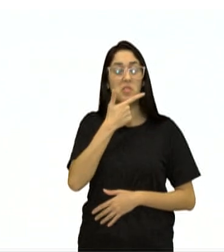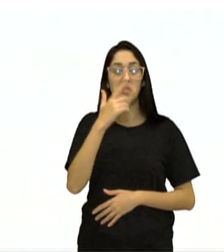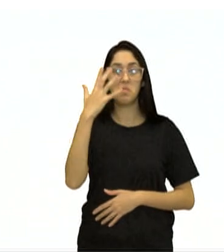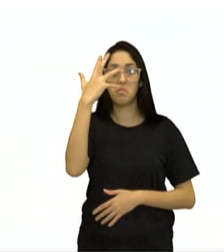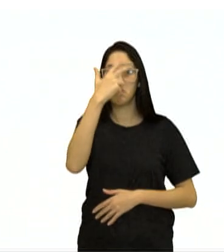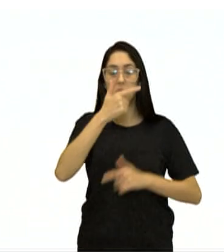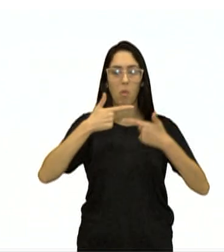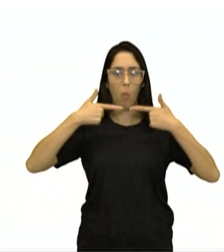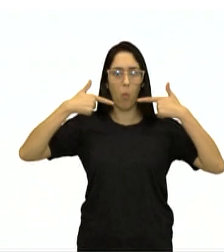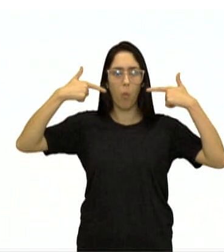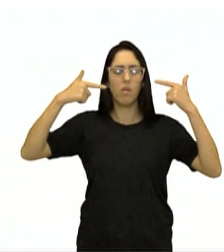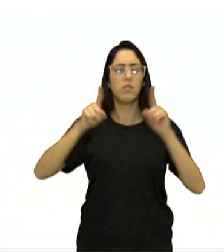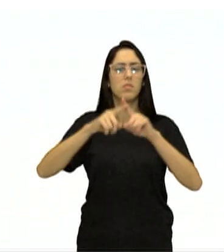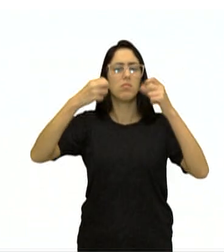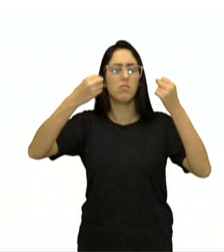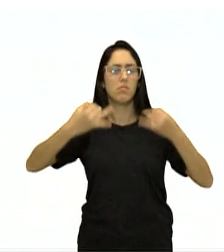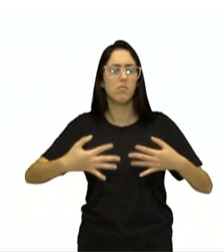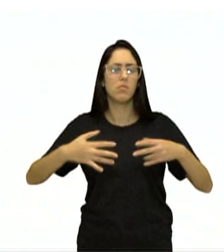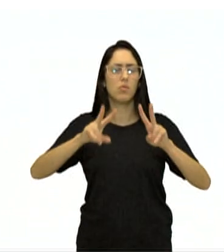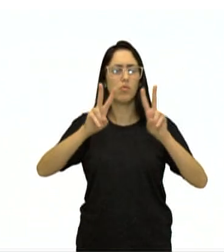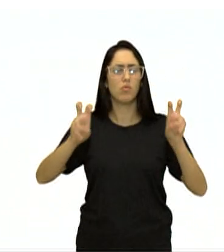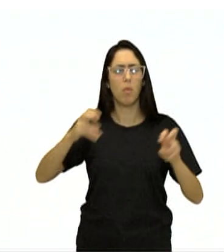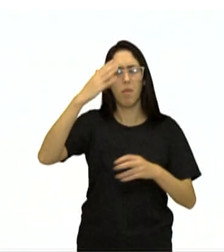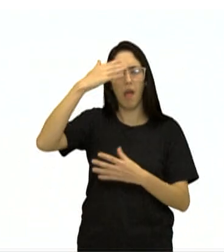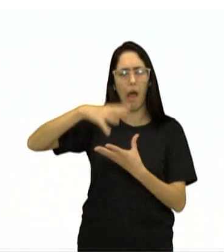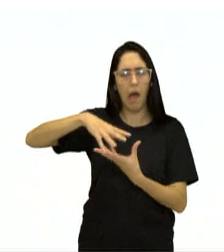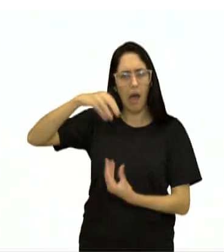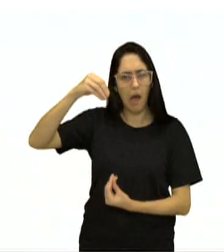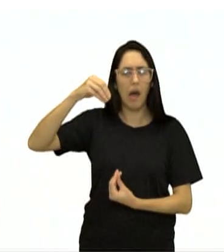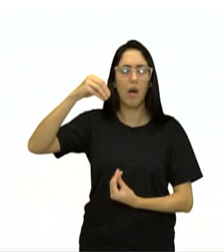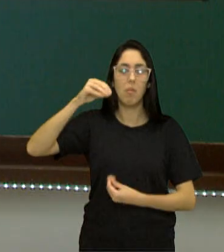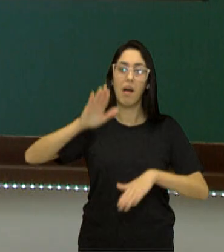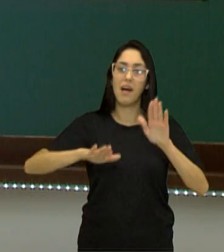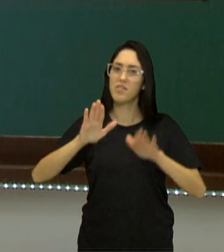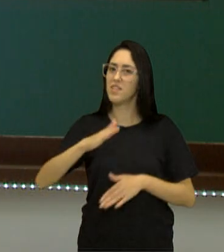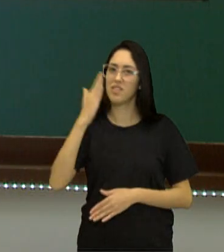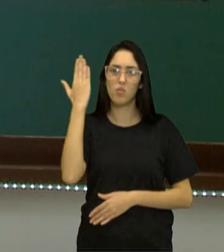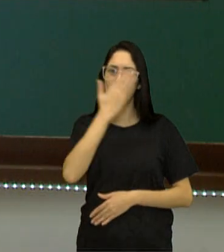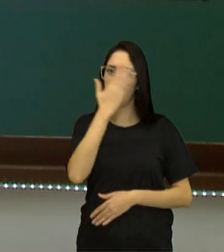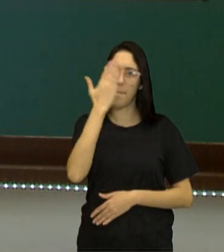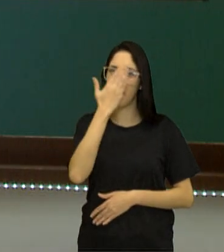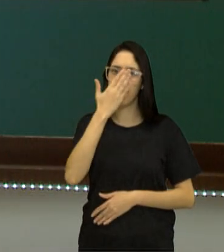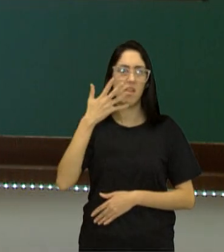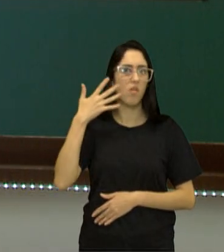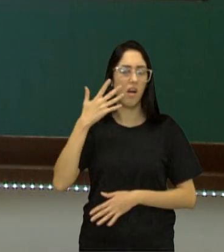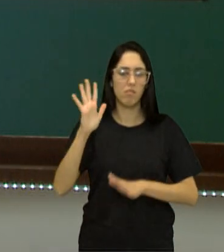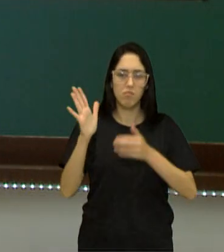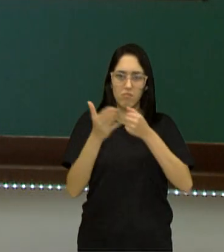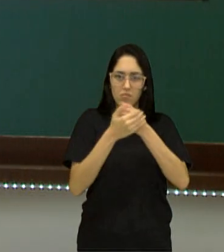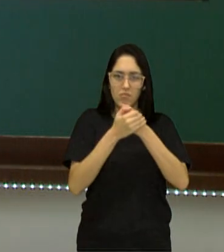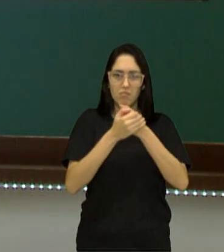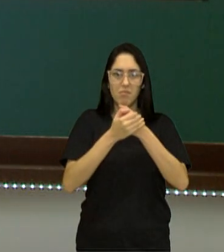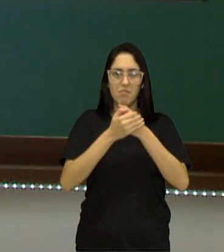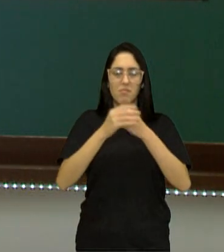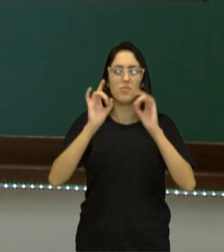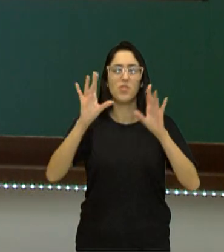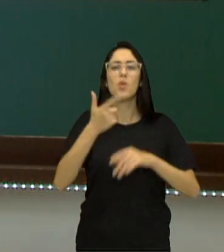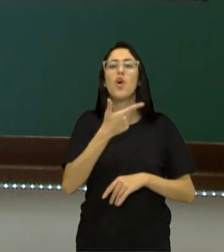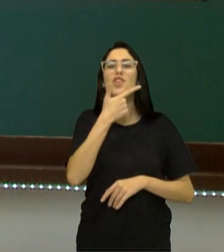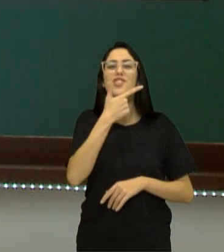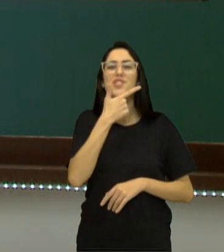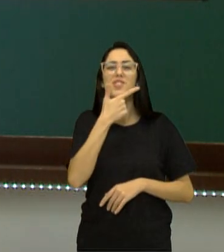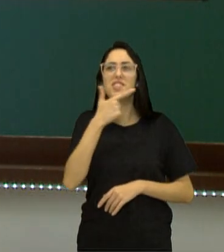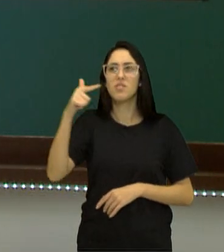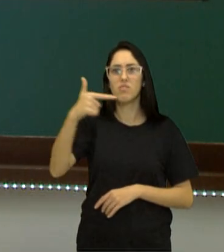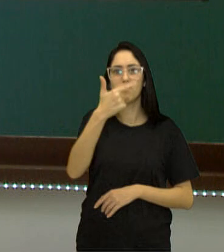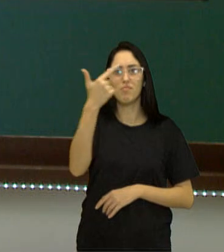observações espirituosas, pode tornar-se invisível, deixando apenas o sorriso pairar no ar.